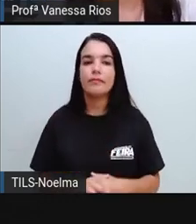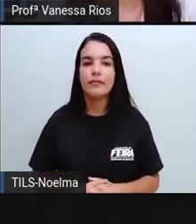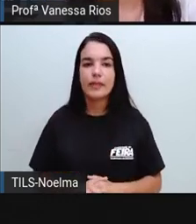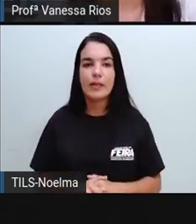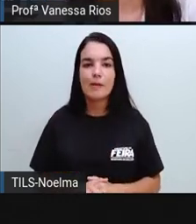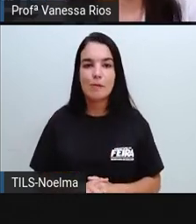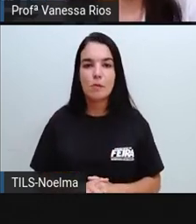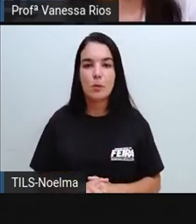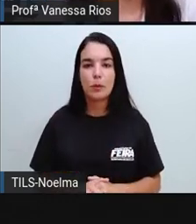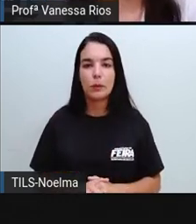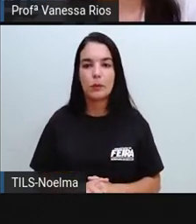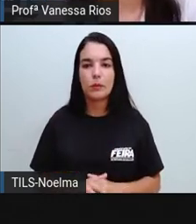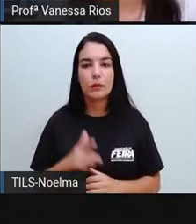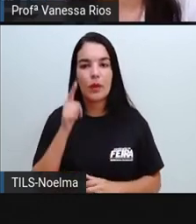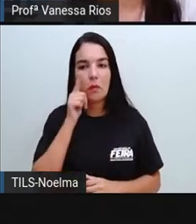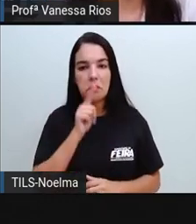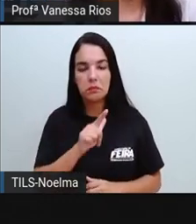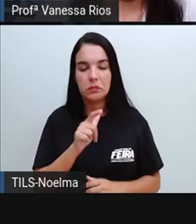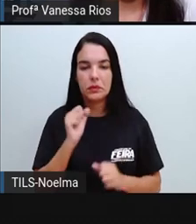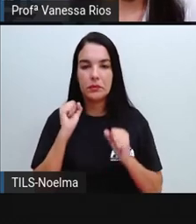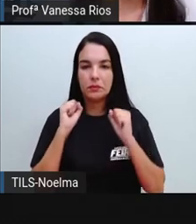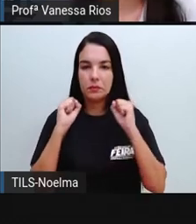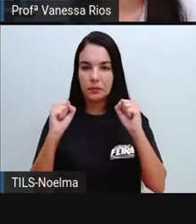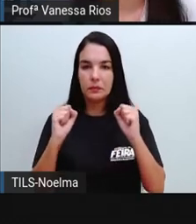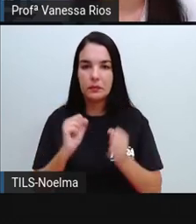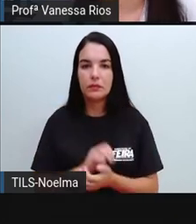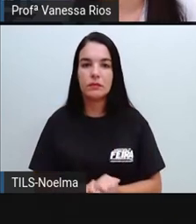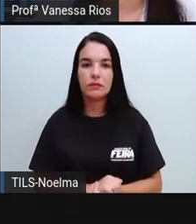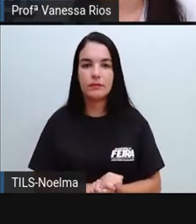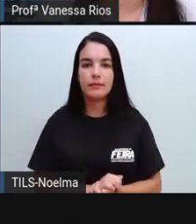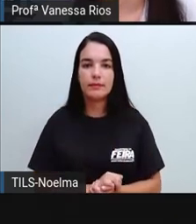ultrapassados, sejam vencidos.